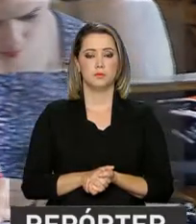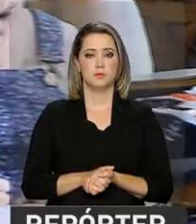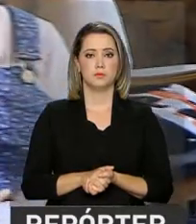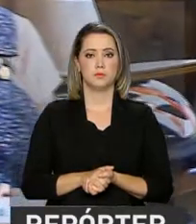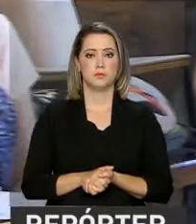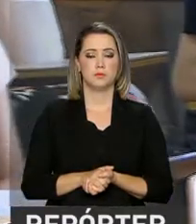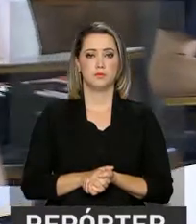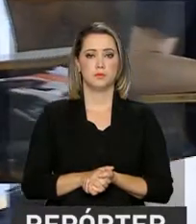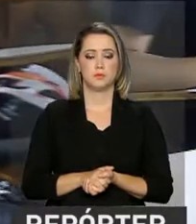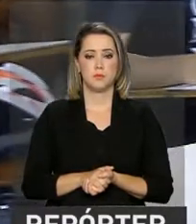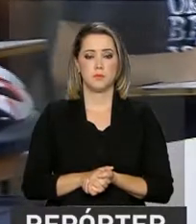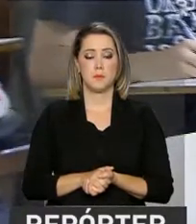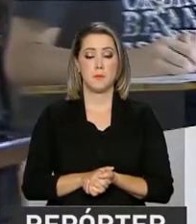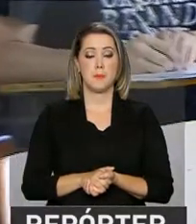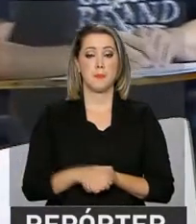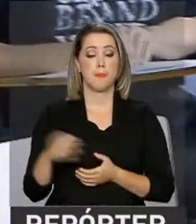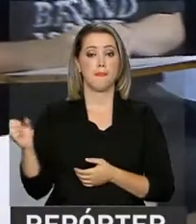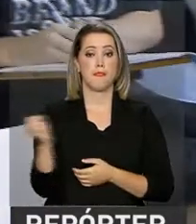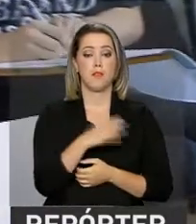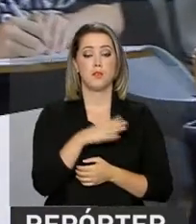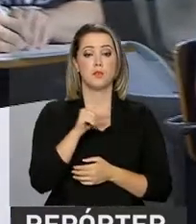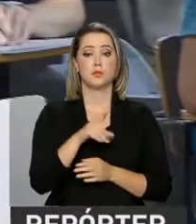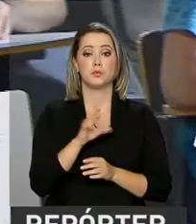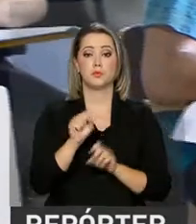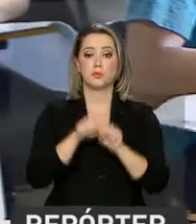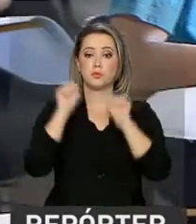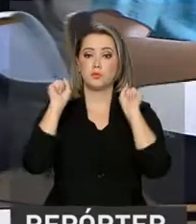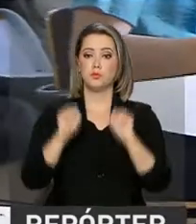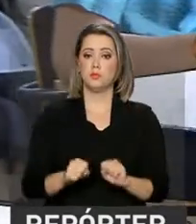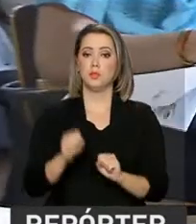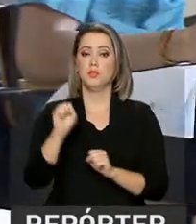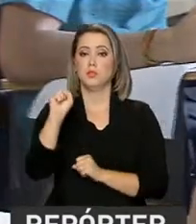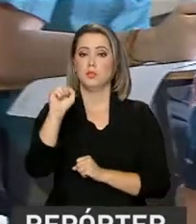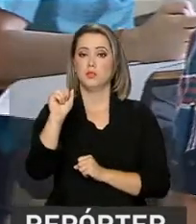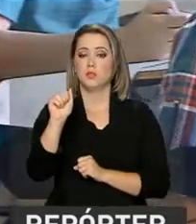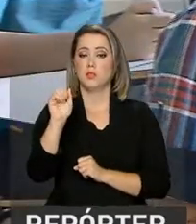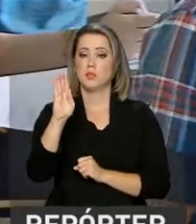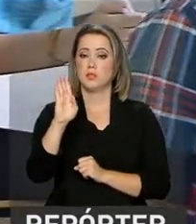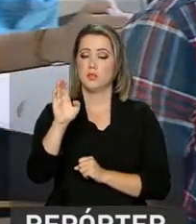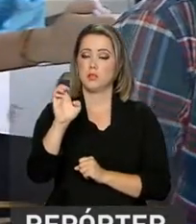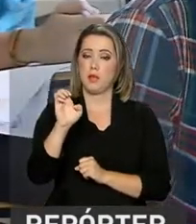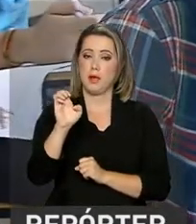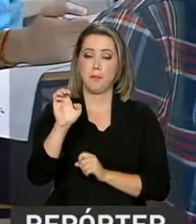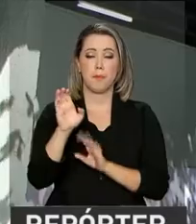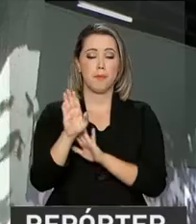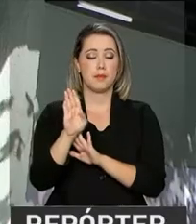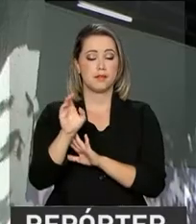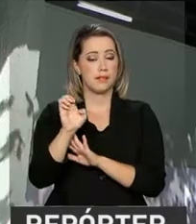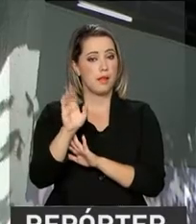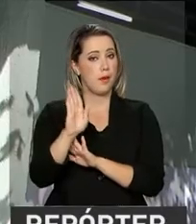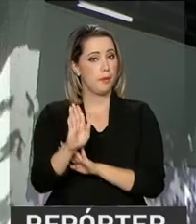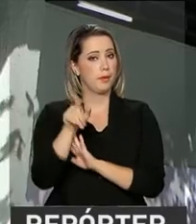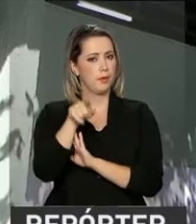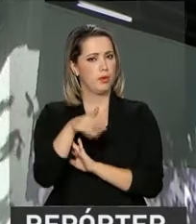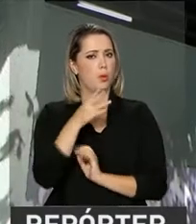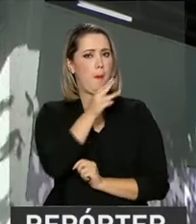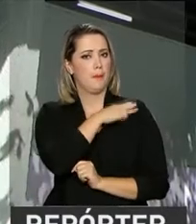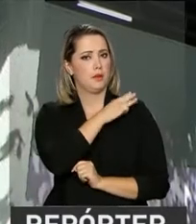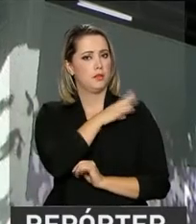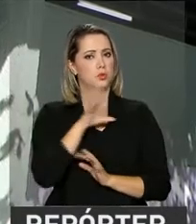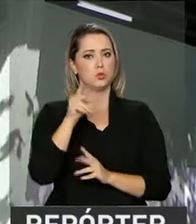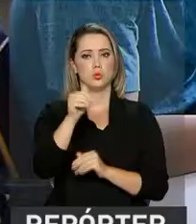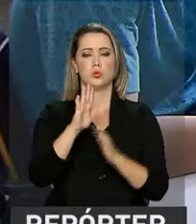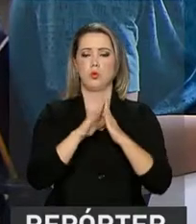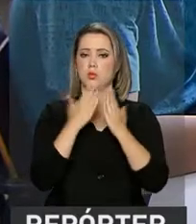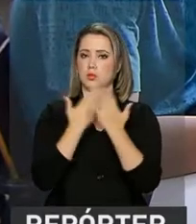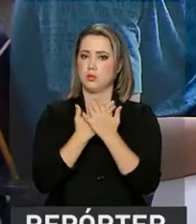As novidades no sistema avaliação da educação básica, o SAEB, estão no ensino médio. A partir deste ano, todas as escolas